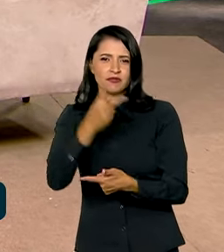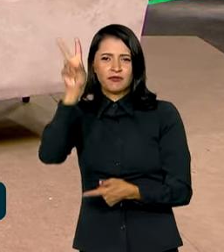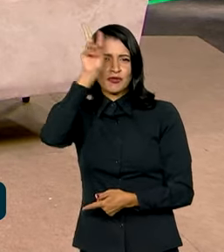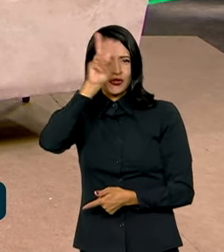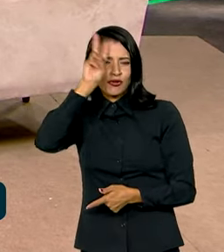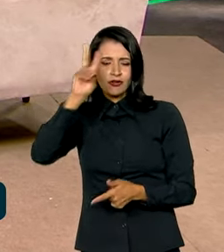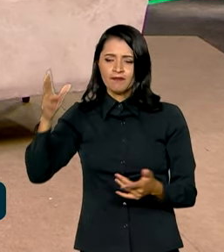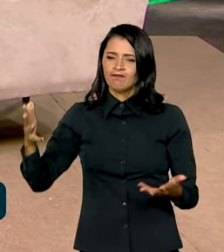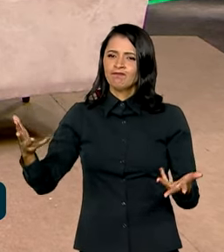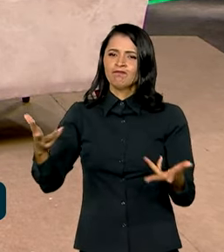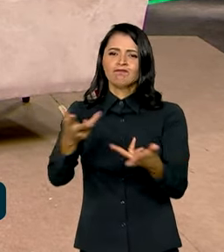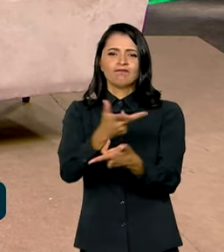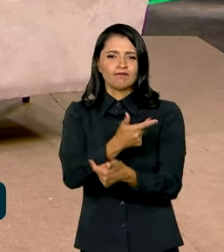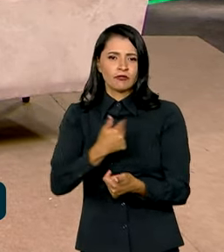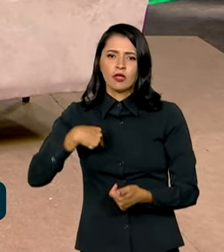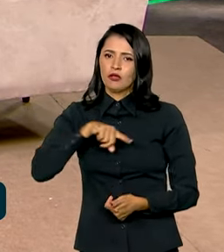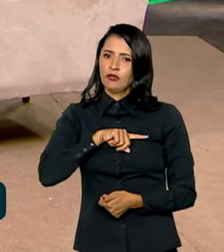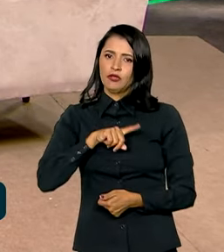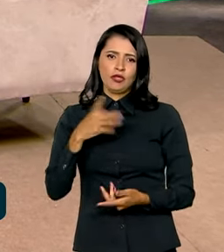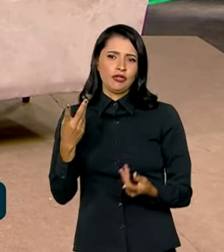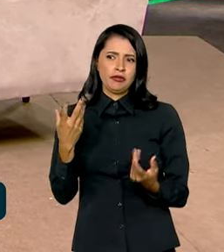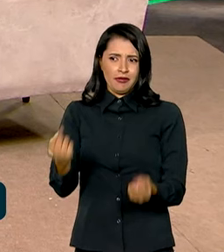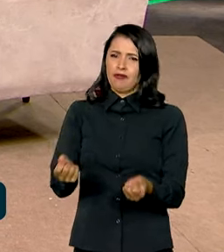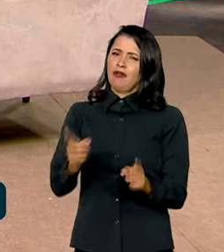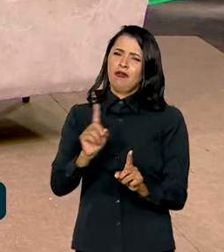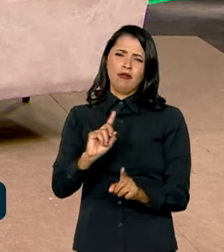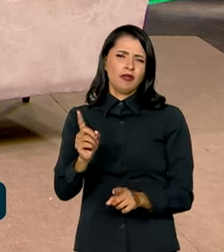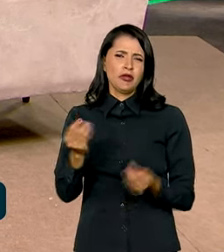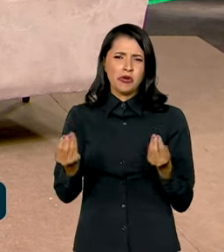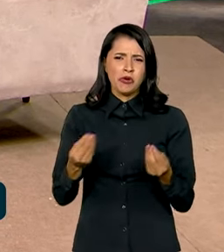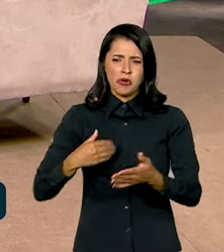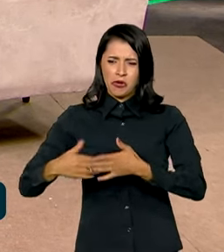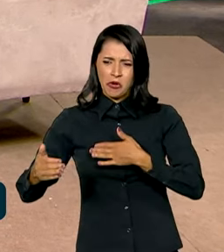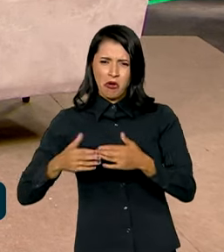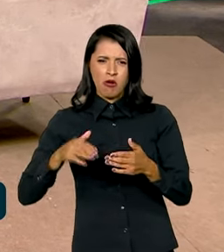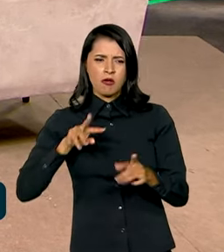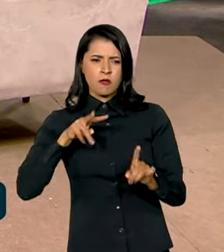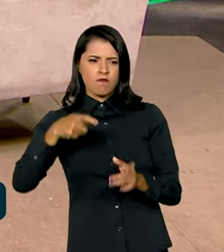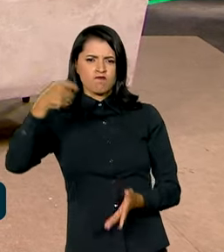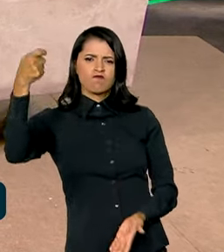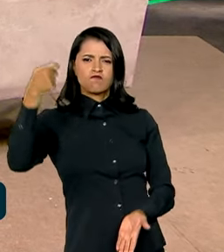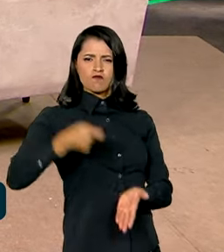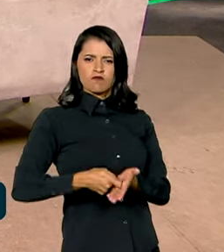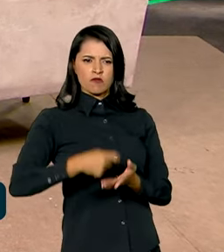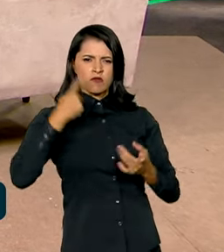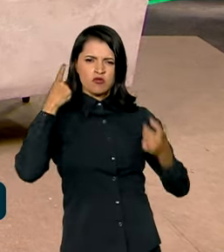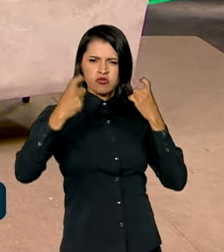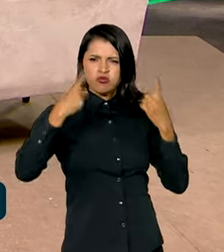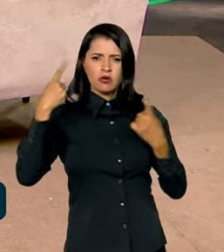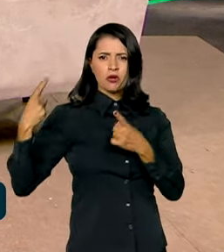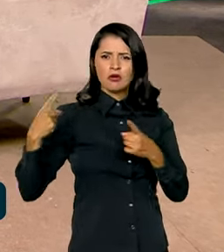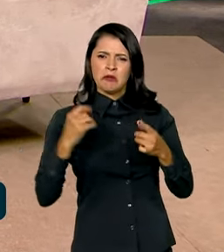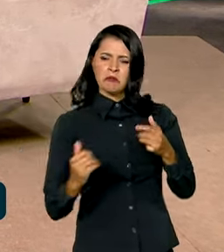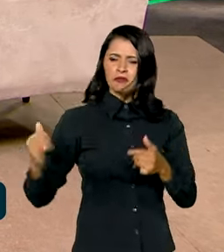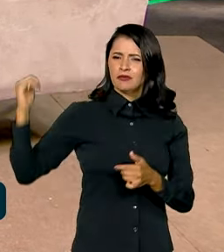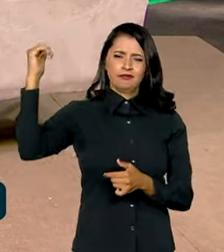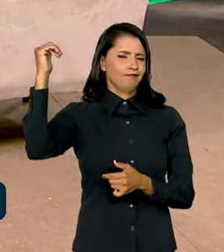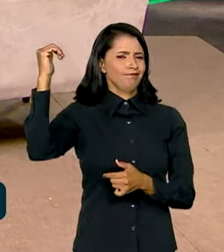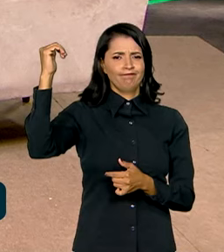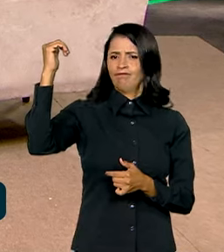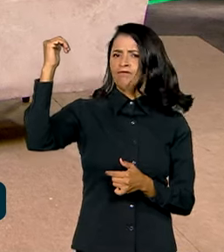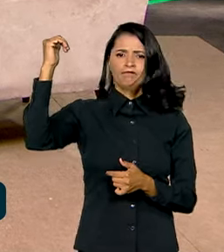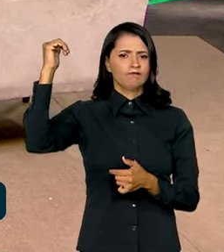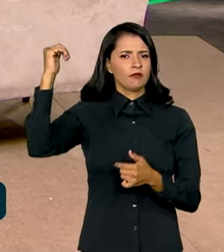história maravilhosa. Nós não podemos permitir que qualquer visão autoritária e violenta se sobreponha